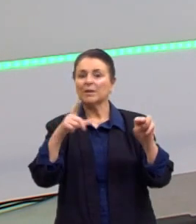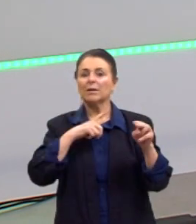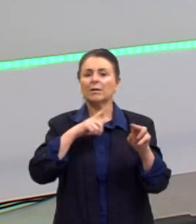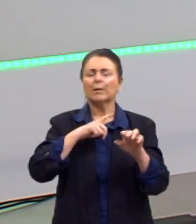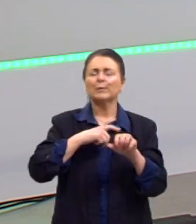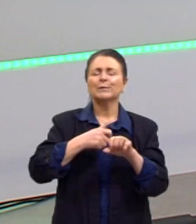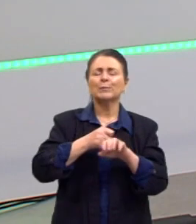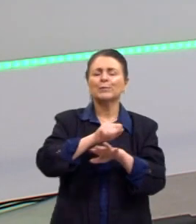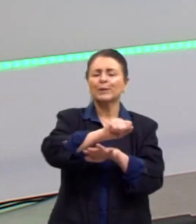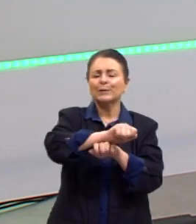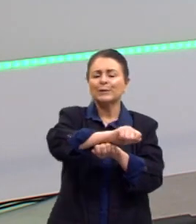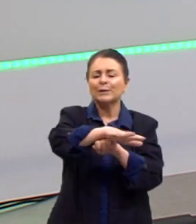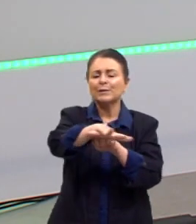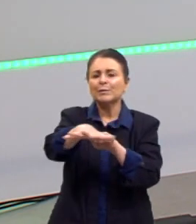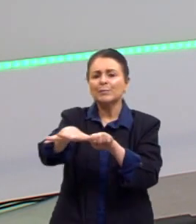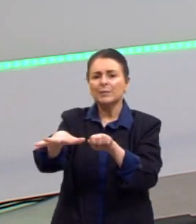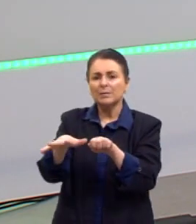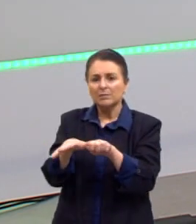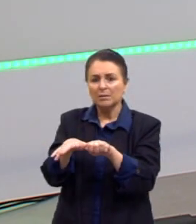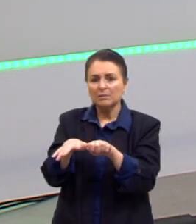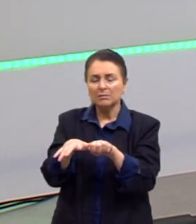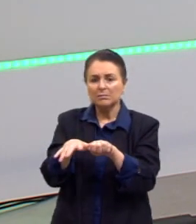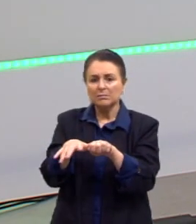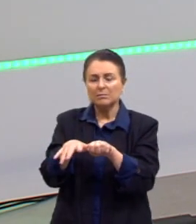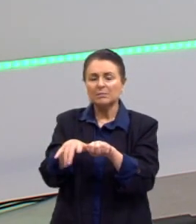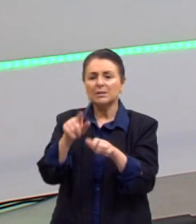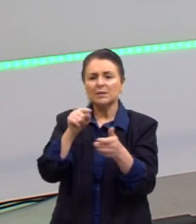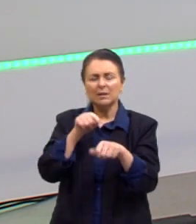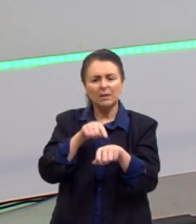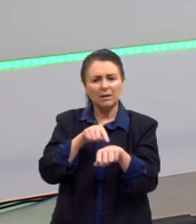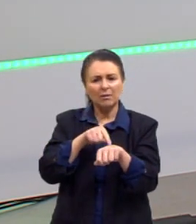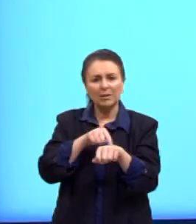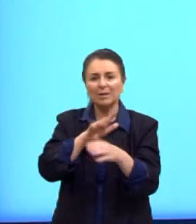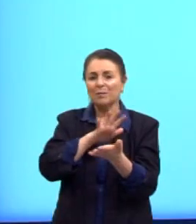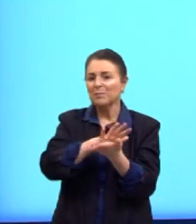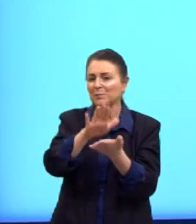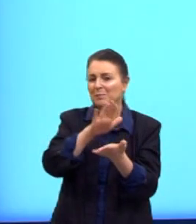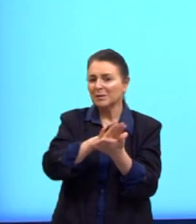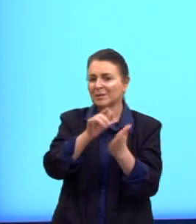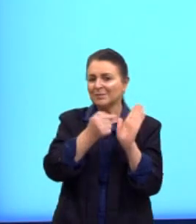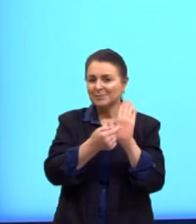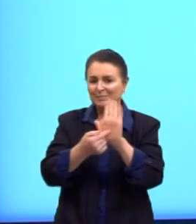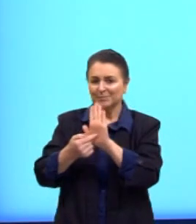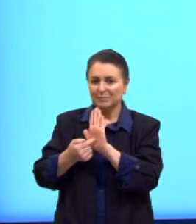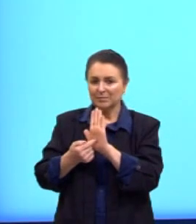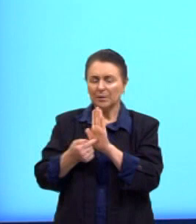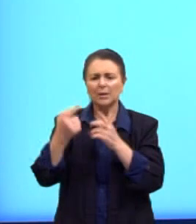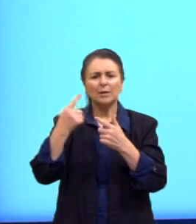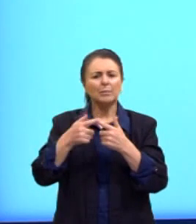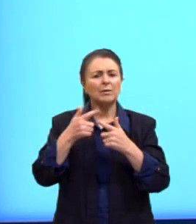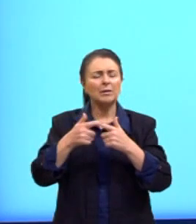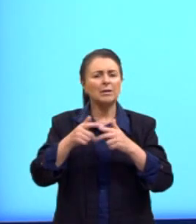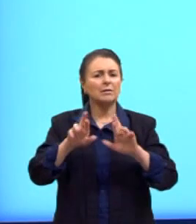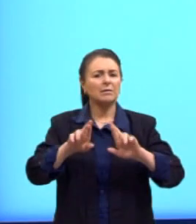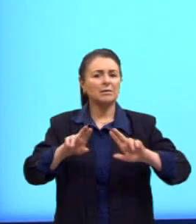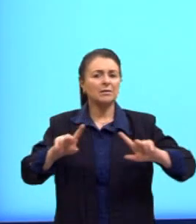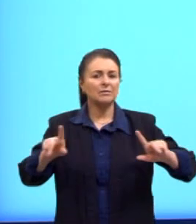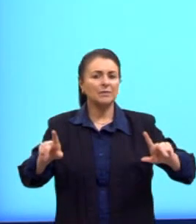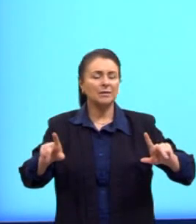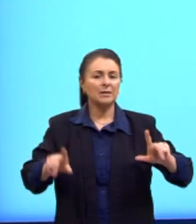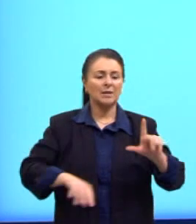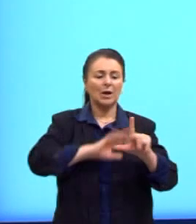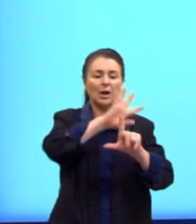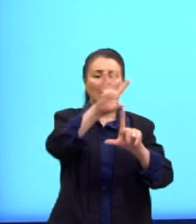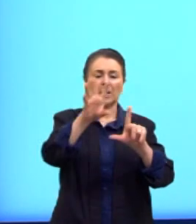mídias naquele momento em que é publicado. Qual vai ser a diferença entre o nosso